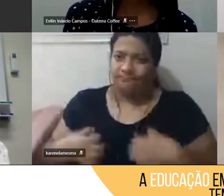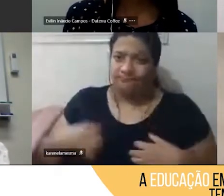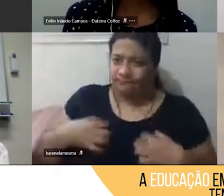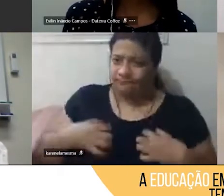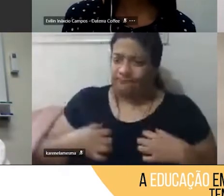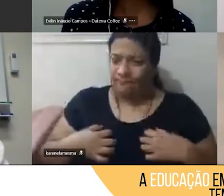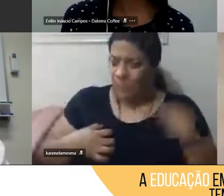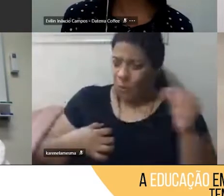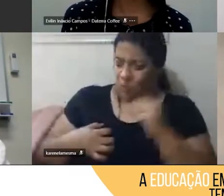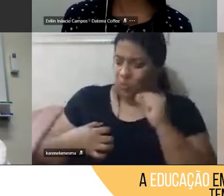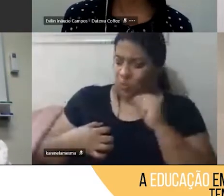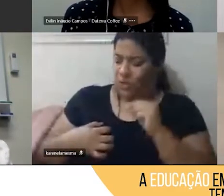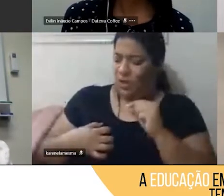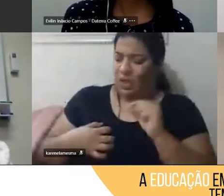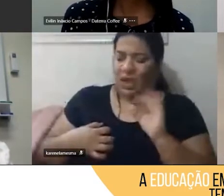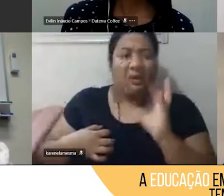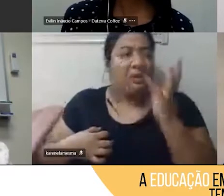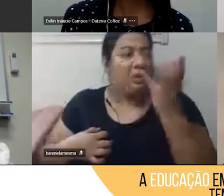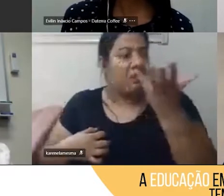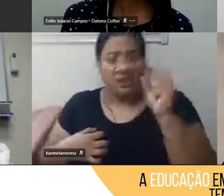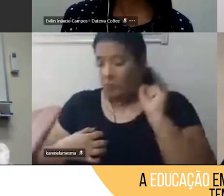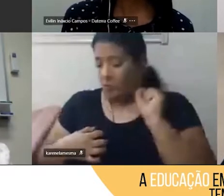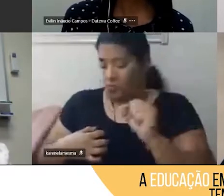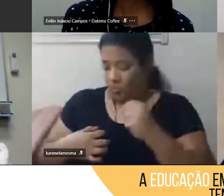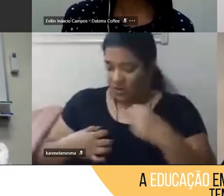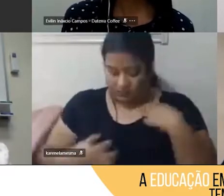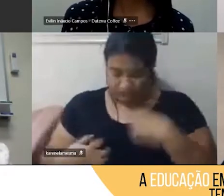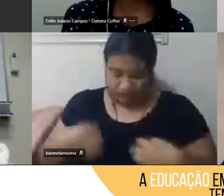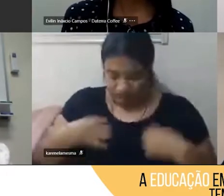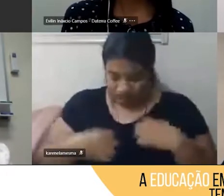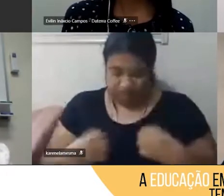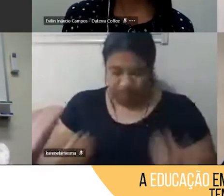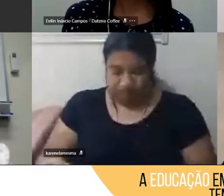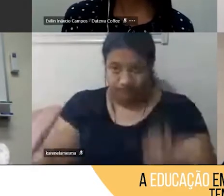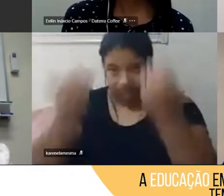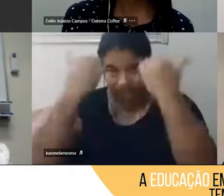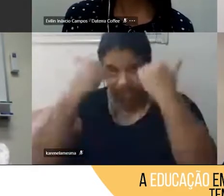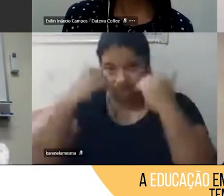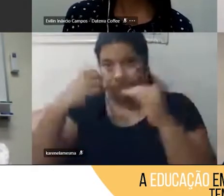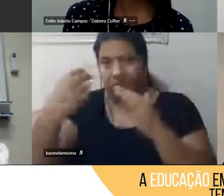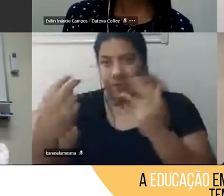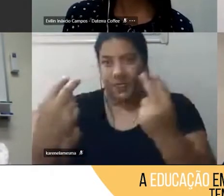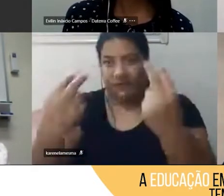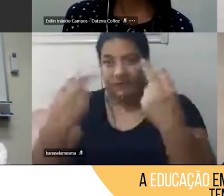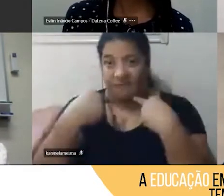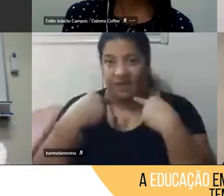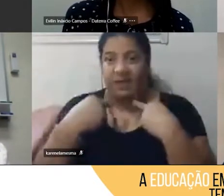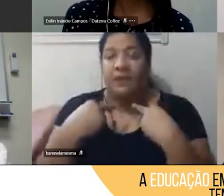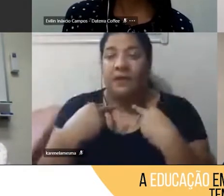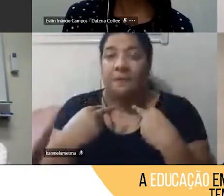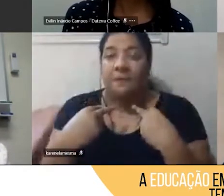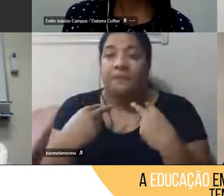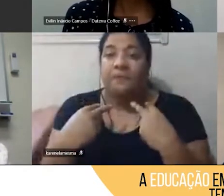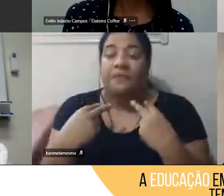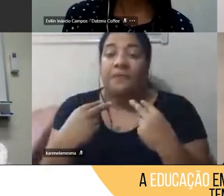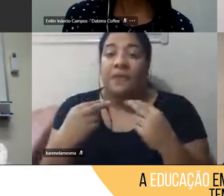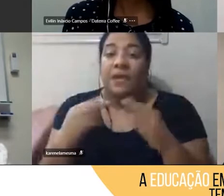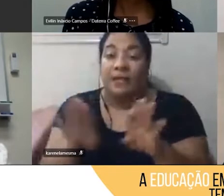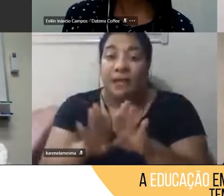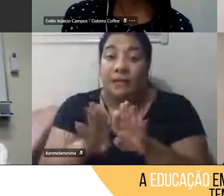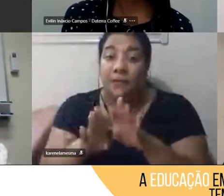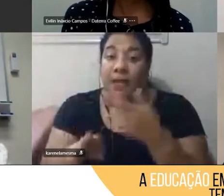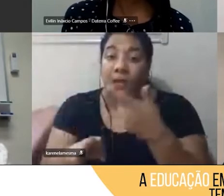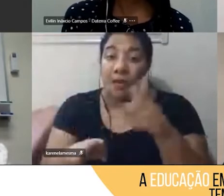que está causando? A gente olhar para dentro mesmo. E aí, uma outra dica muito